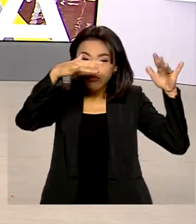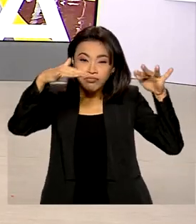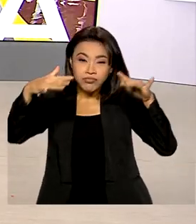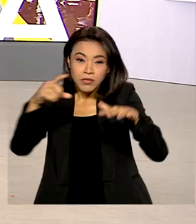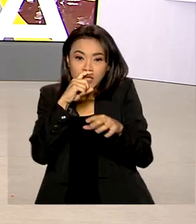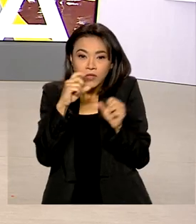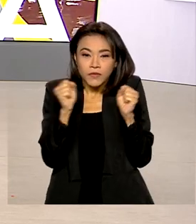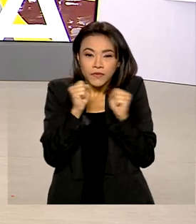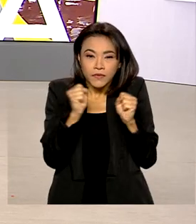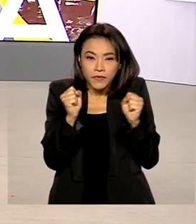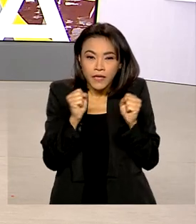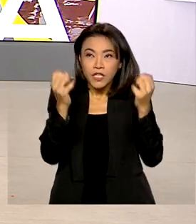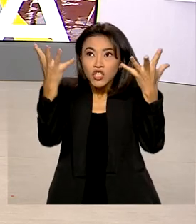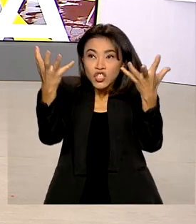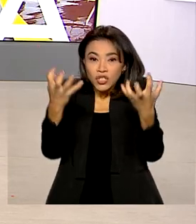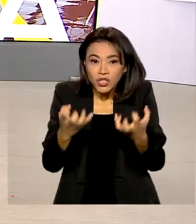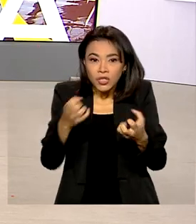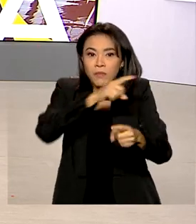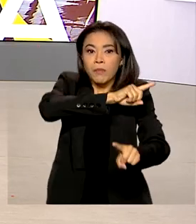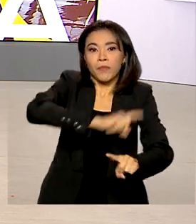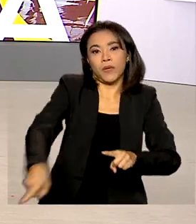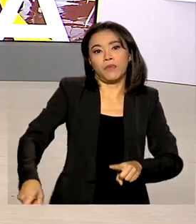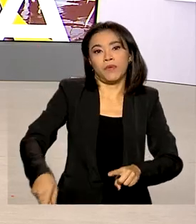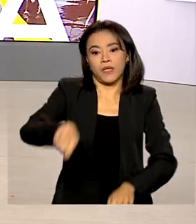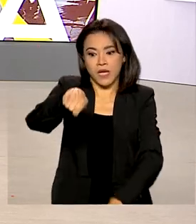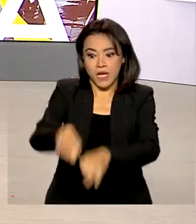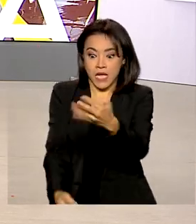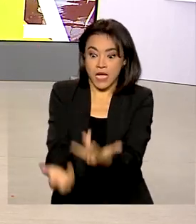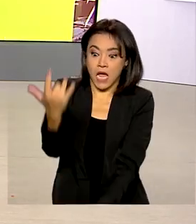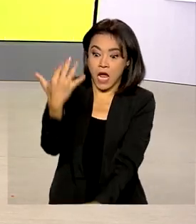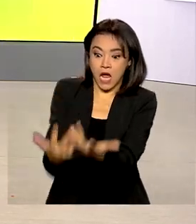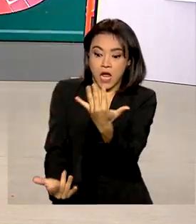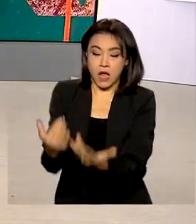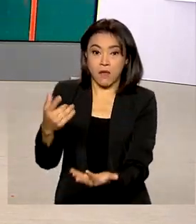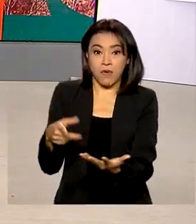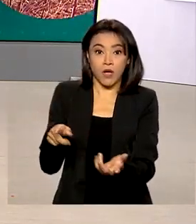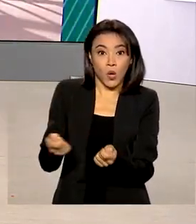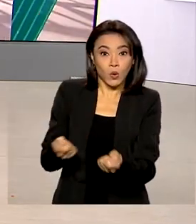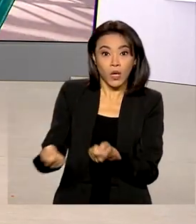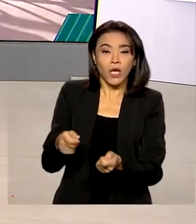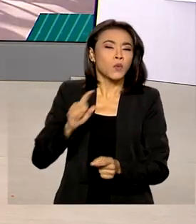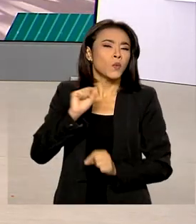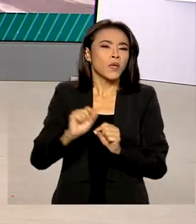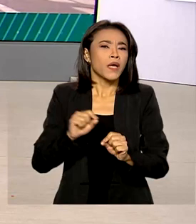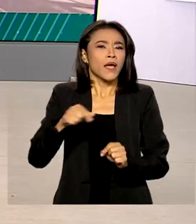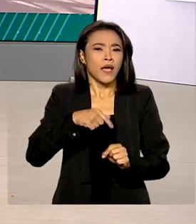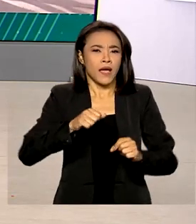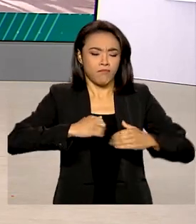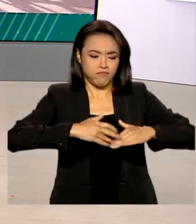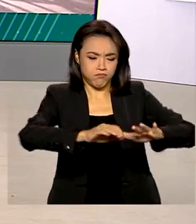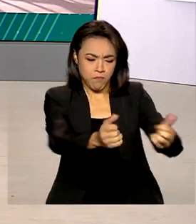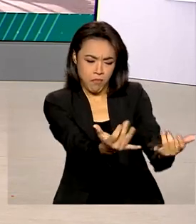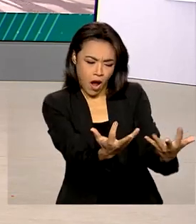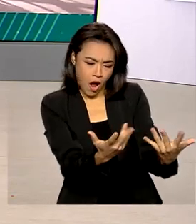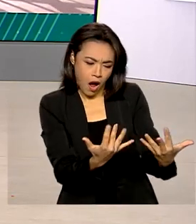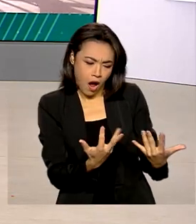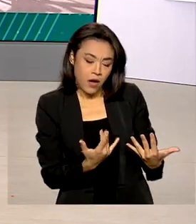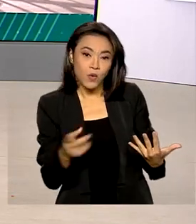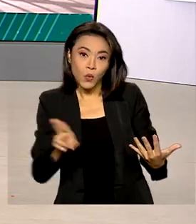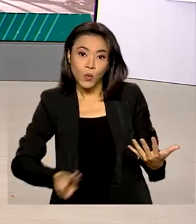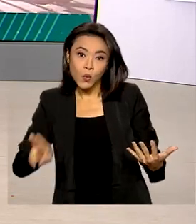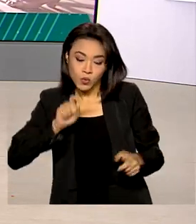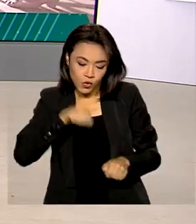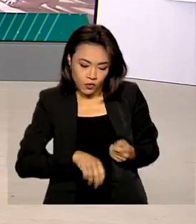proibida no Brasil a queima controlada, que é o emprego do fogo nas atividades agropastorias, florestais e de